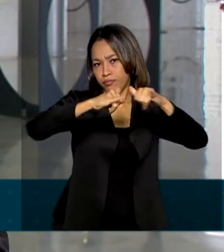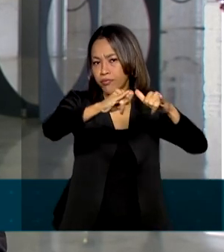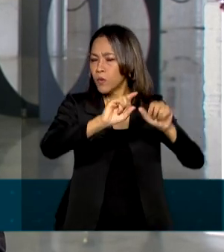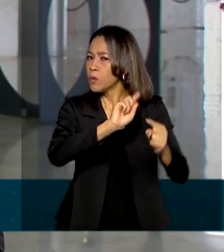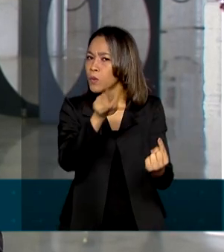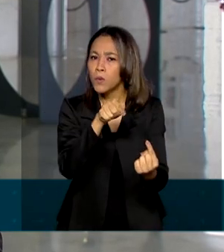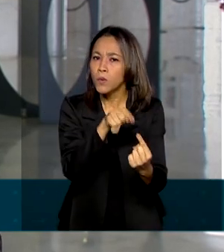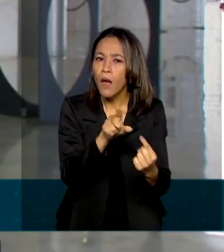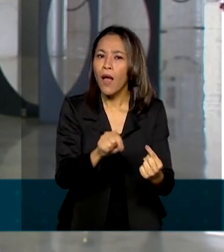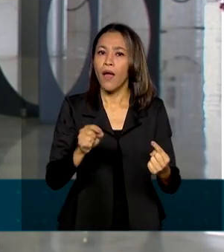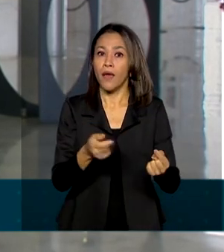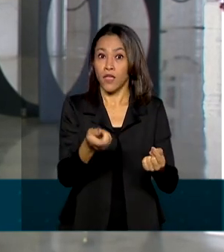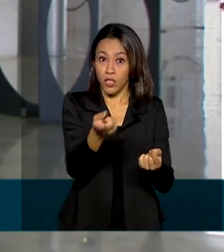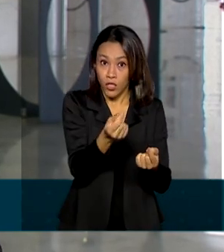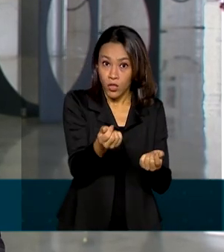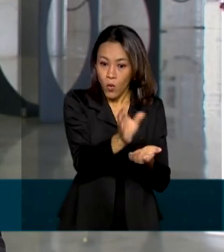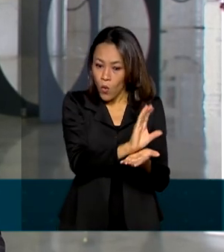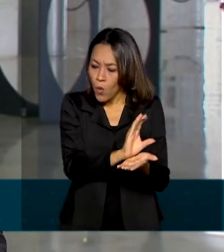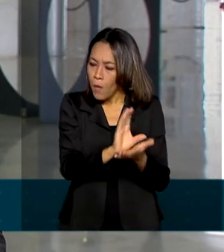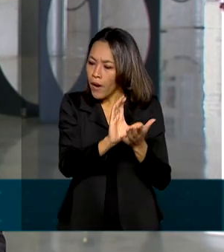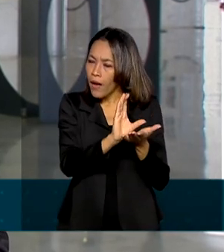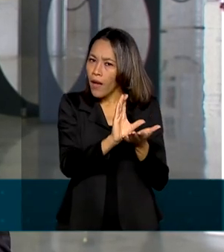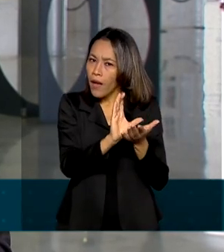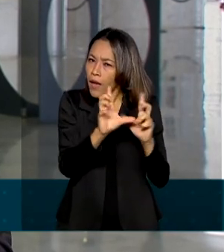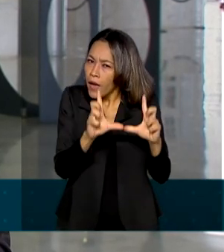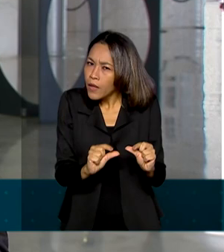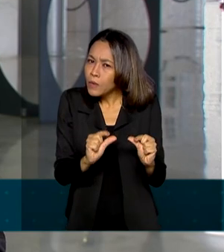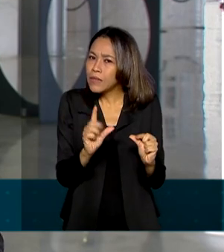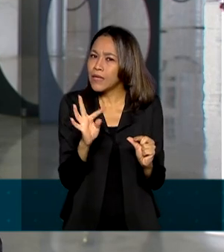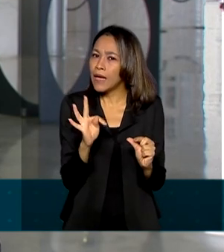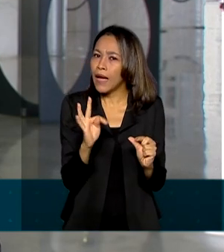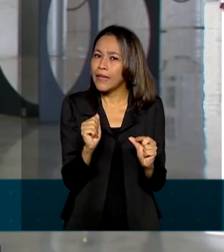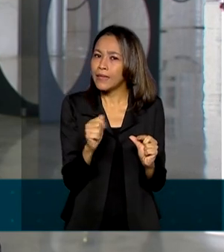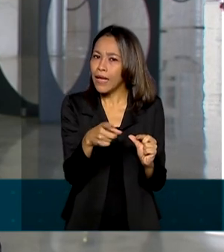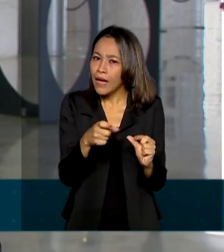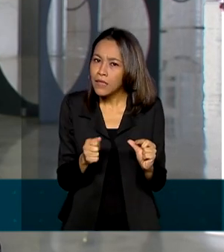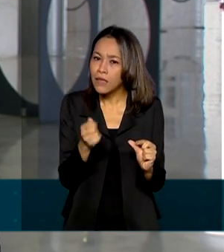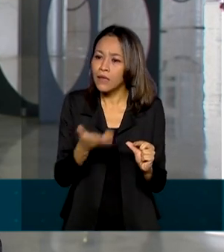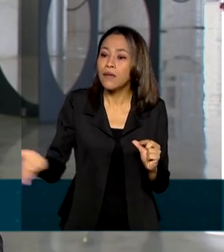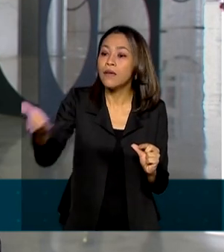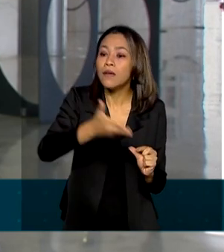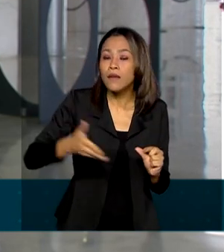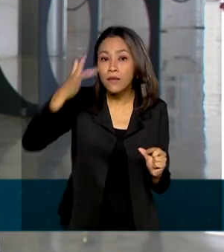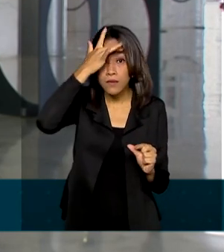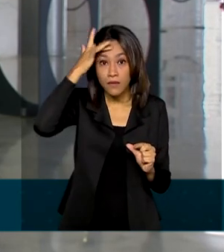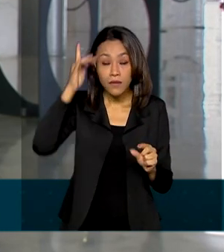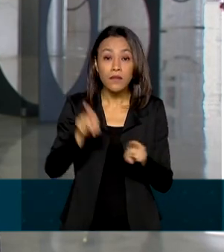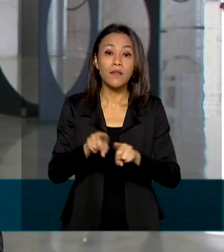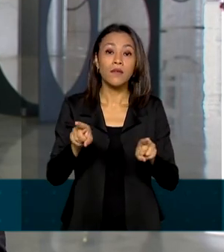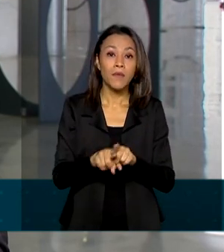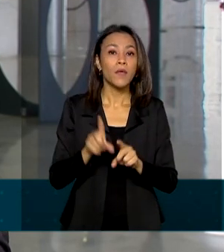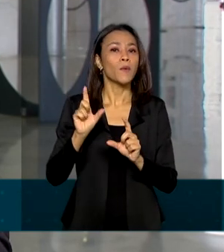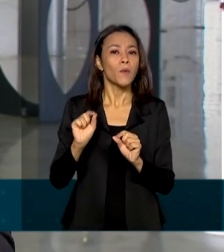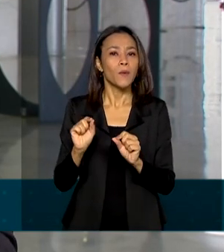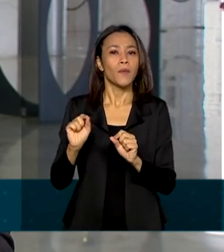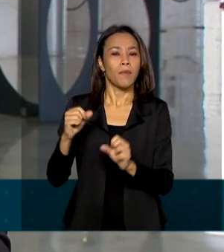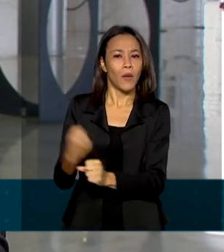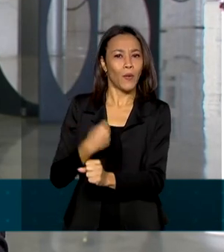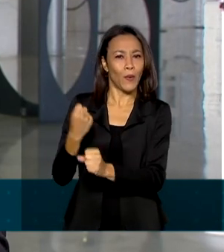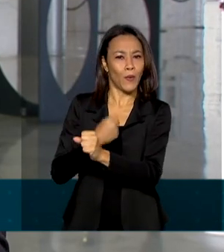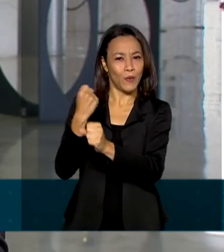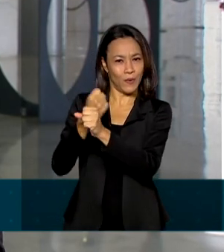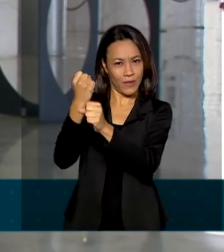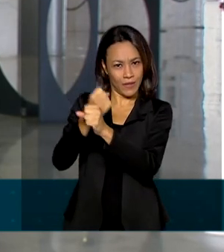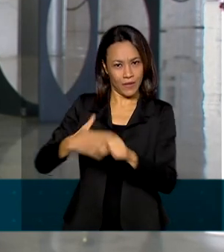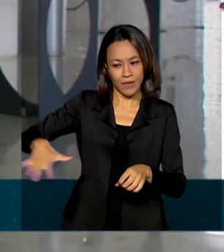remanejamento de recursos para reduzir o valor da tarifa para os consumidores e prevê ainda a conclusão da usina nuclear de